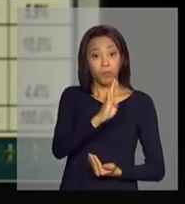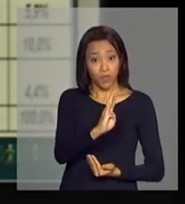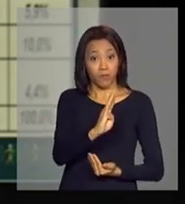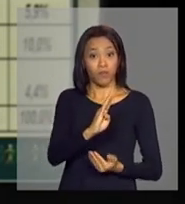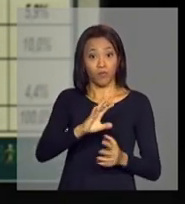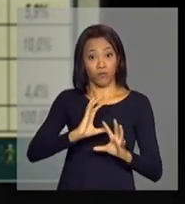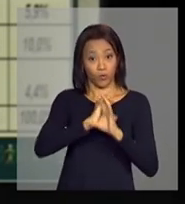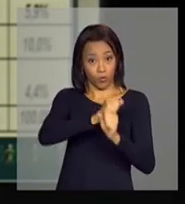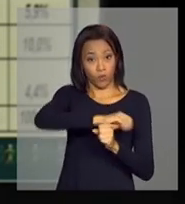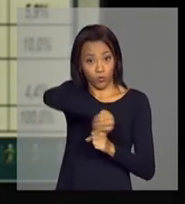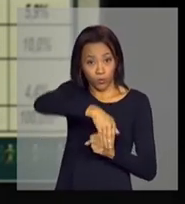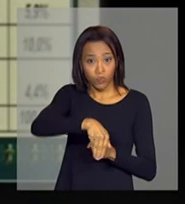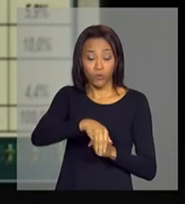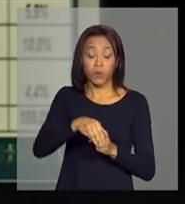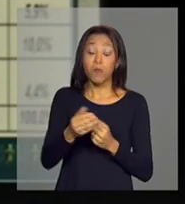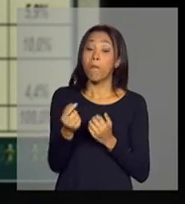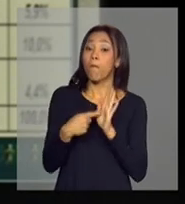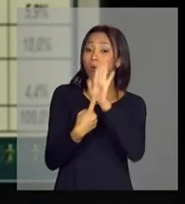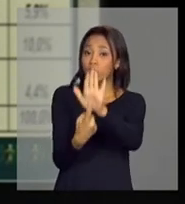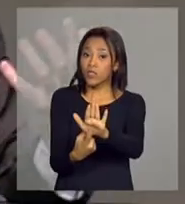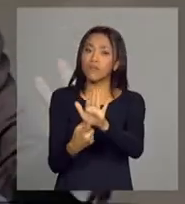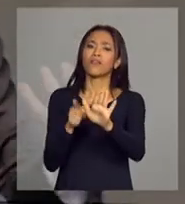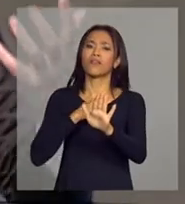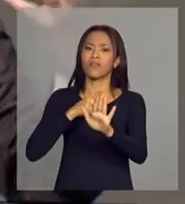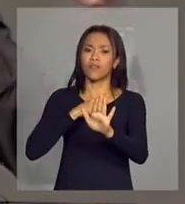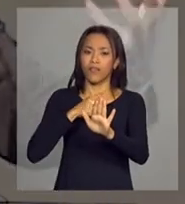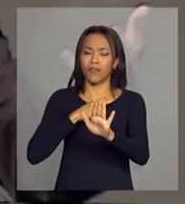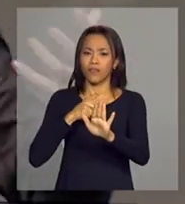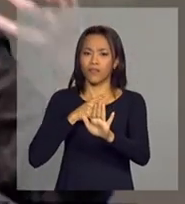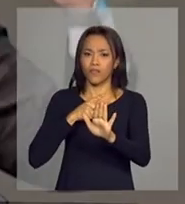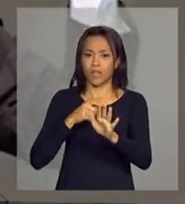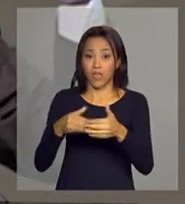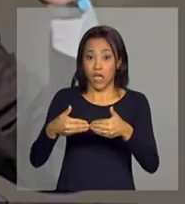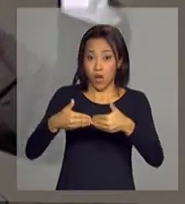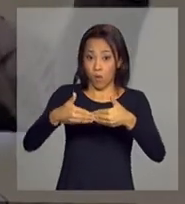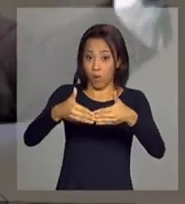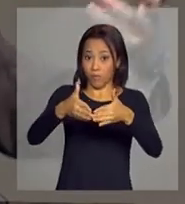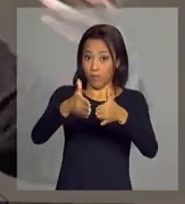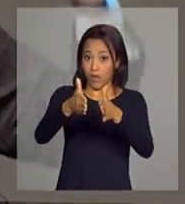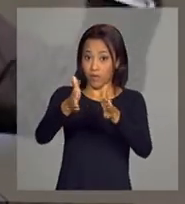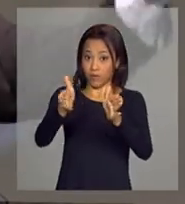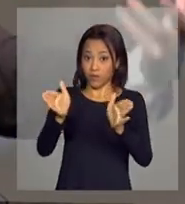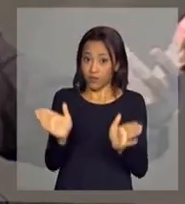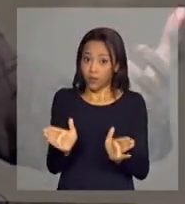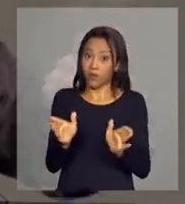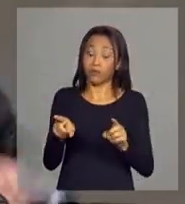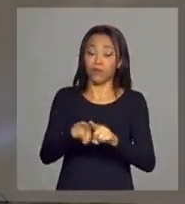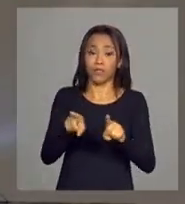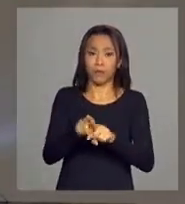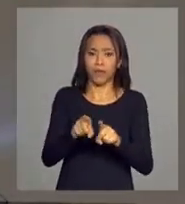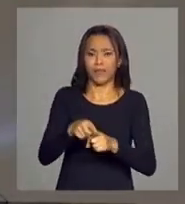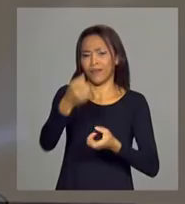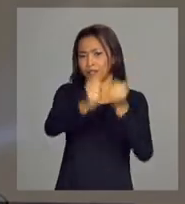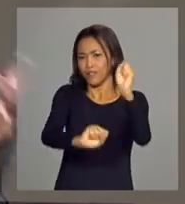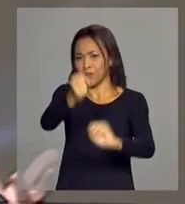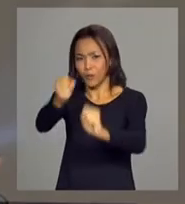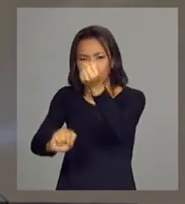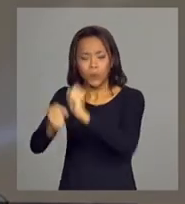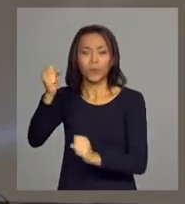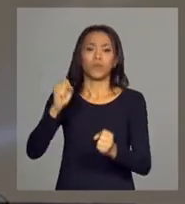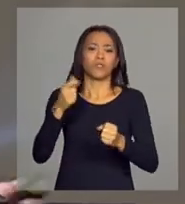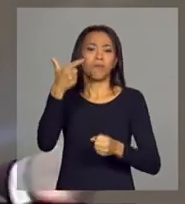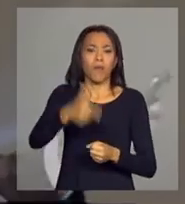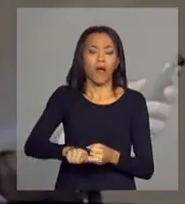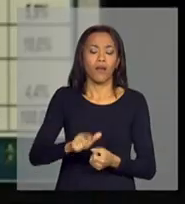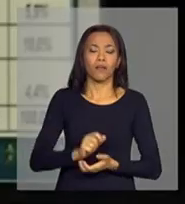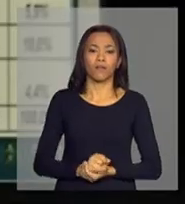mostrando que houve também, do ponto de vista da desconcentração estrutural, industrial, um movimento, ou está em curso,